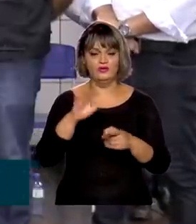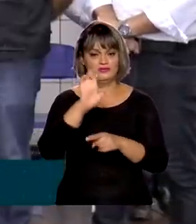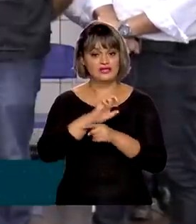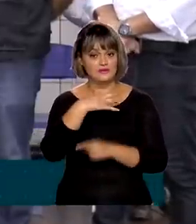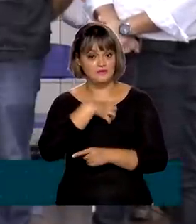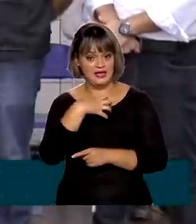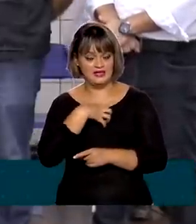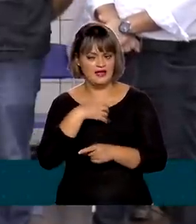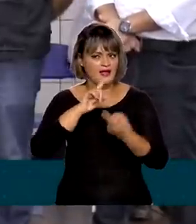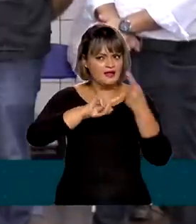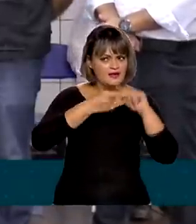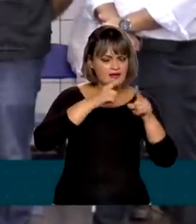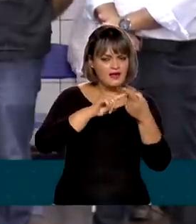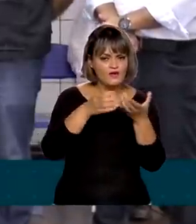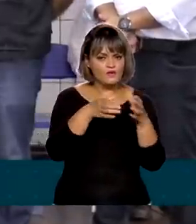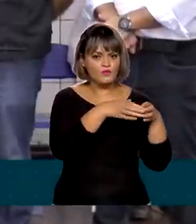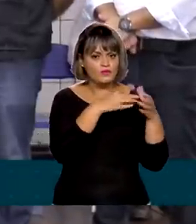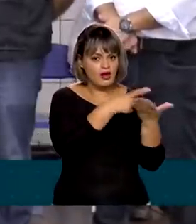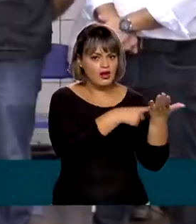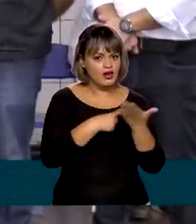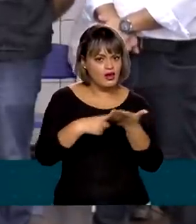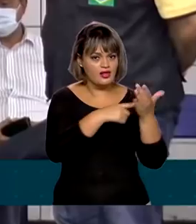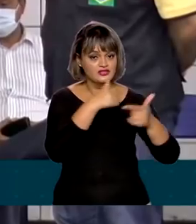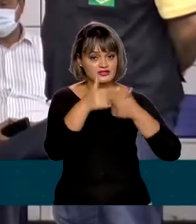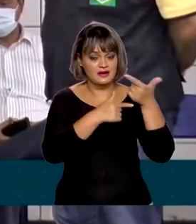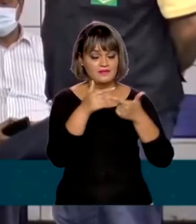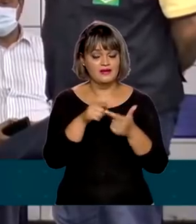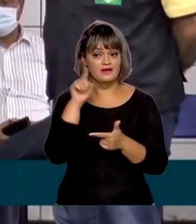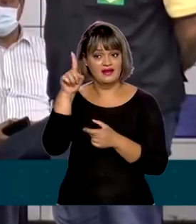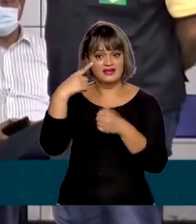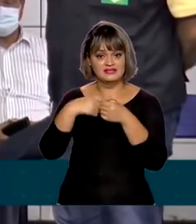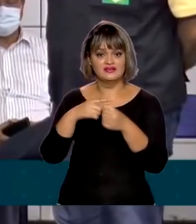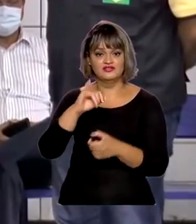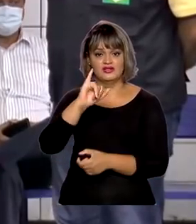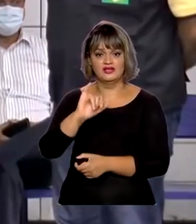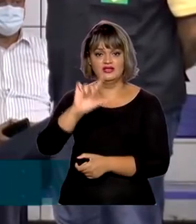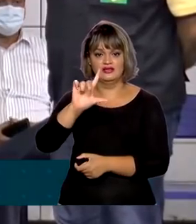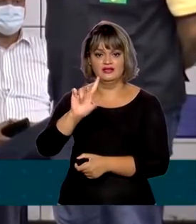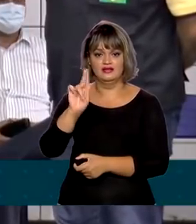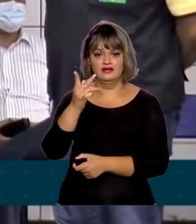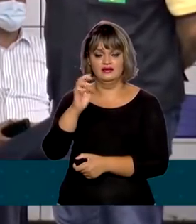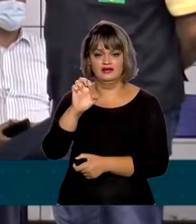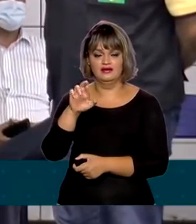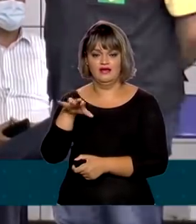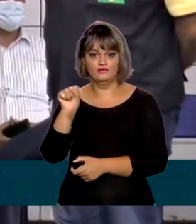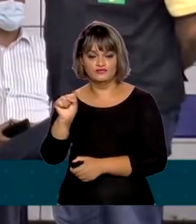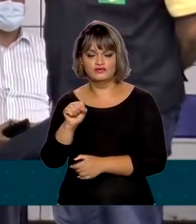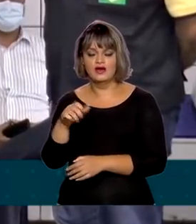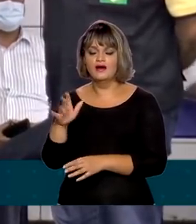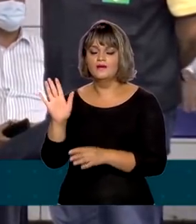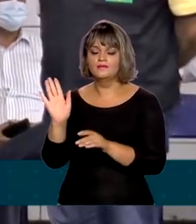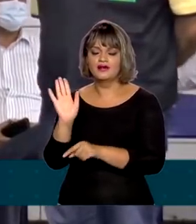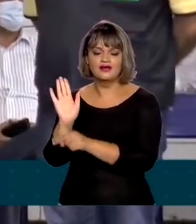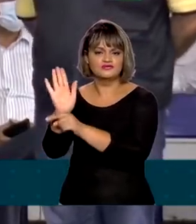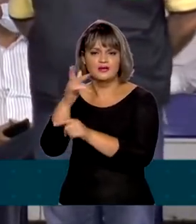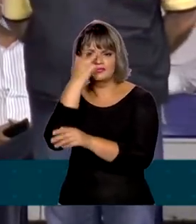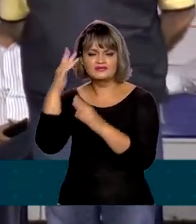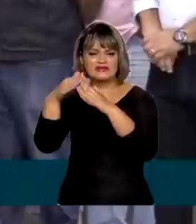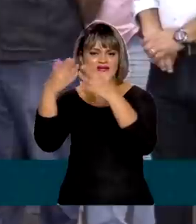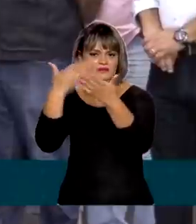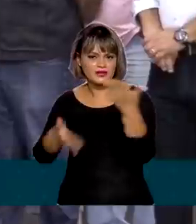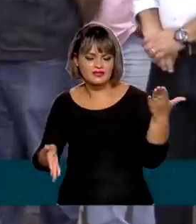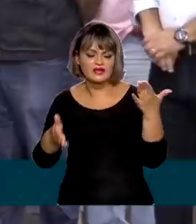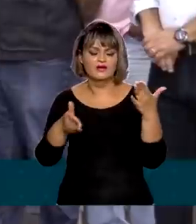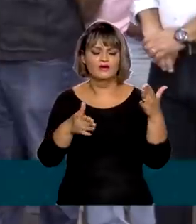Bahia criaram um grupo de trabalho em Ilhéus para abrigar os moradores, retomar os serviços básicos e, por fim,